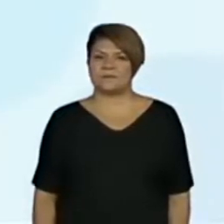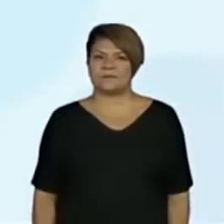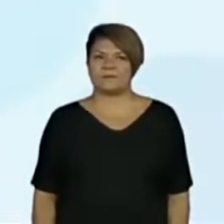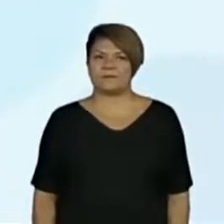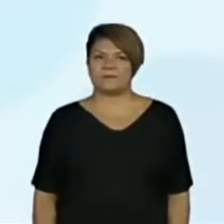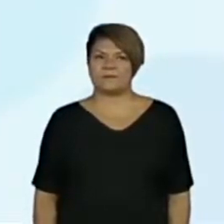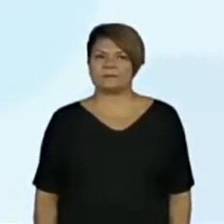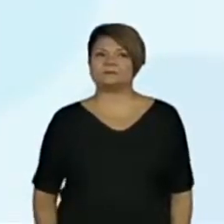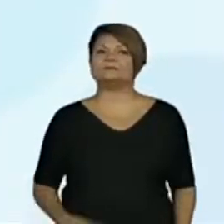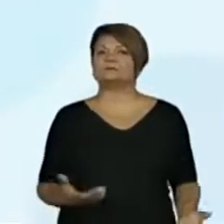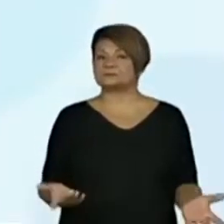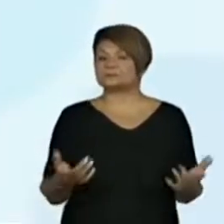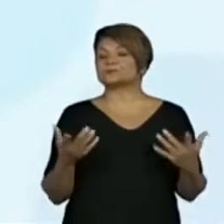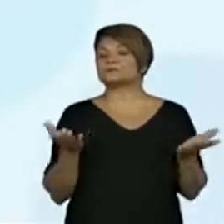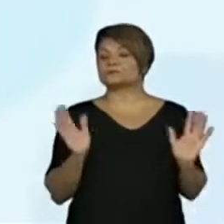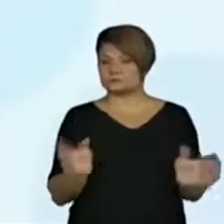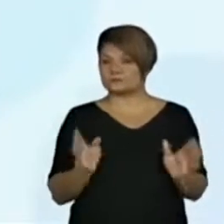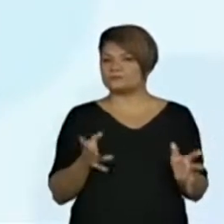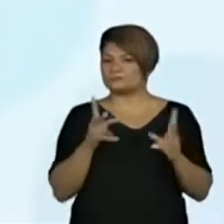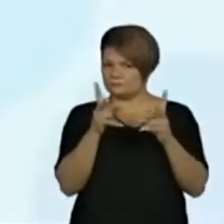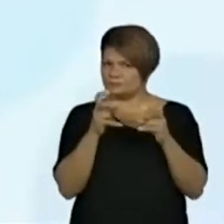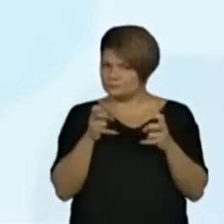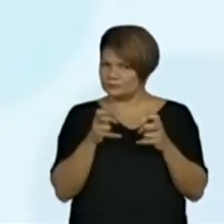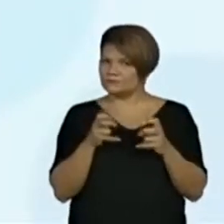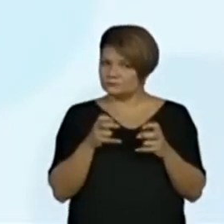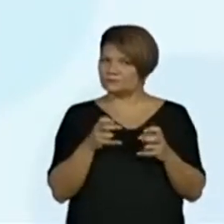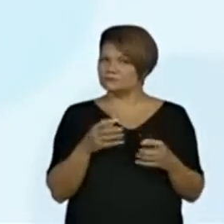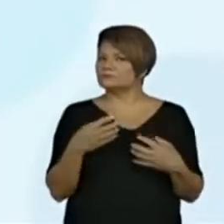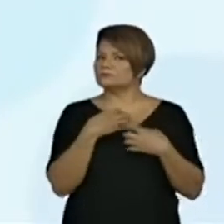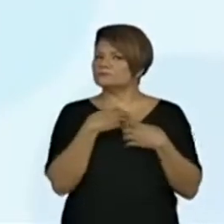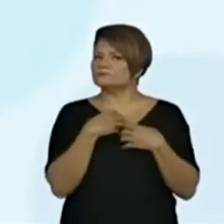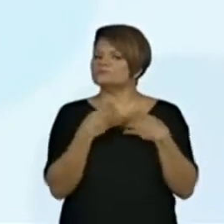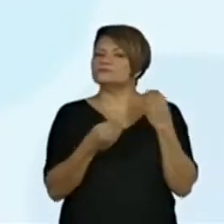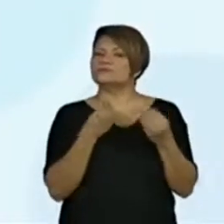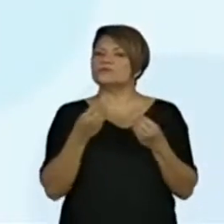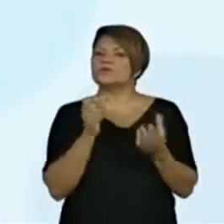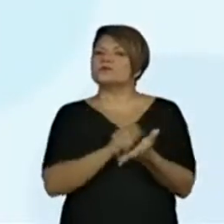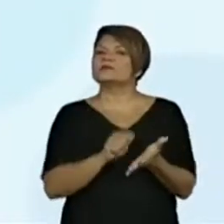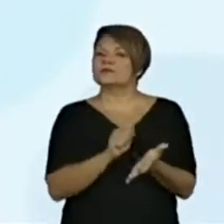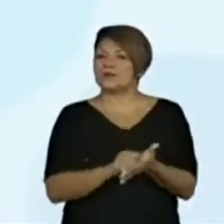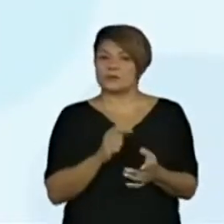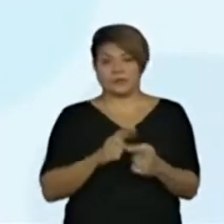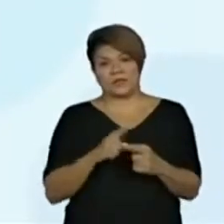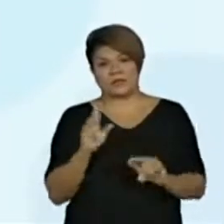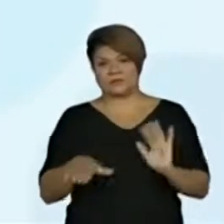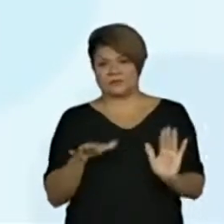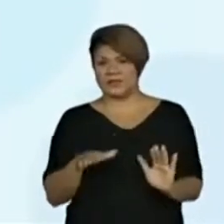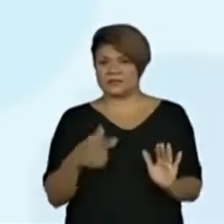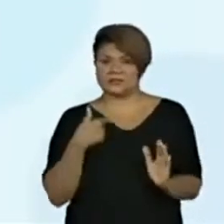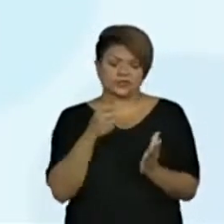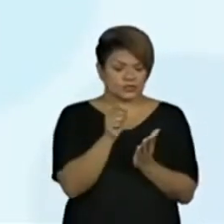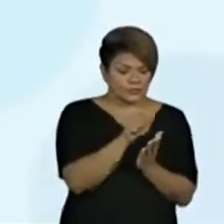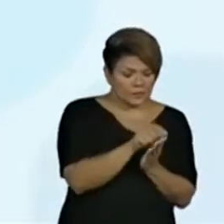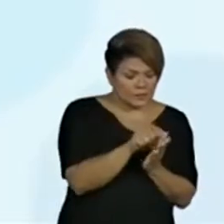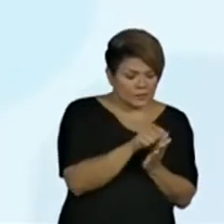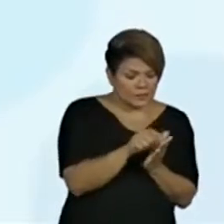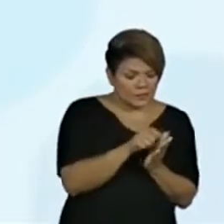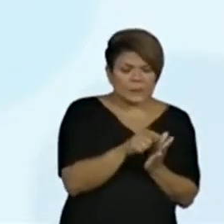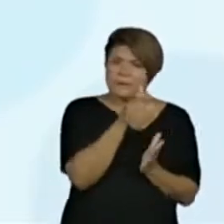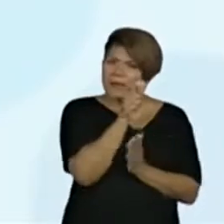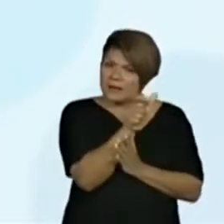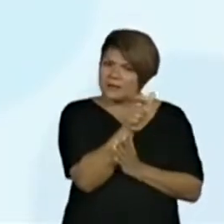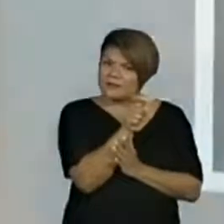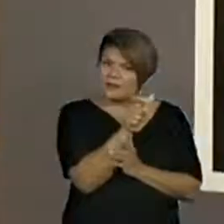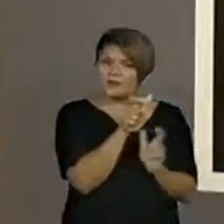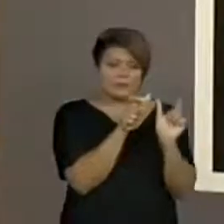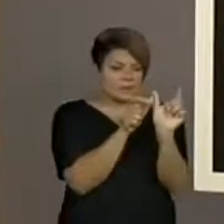Até para a gente perceber essa situação quando você precisar escrever. Às vezes a gente até vai estar ali na própria palavrinha que você começou,